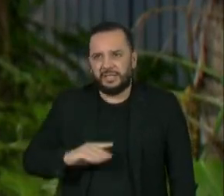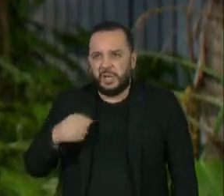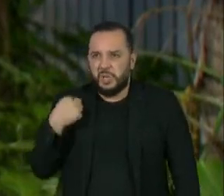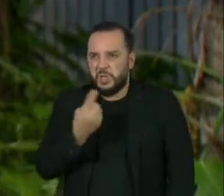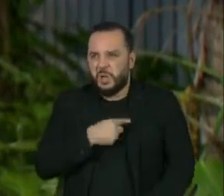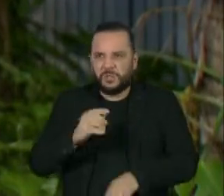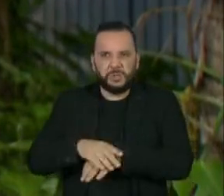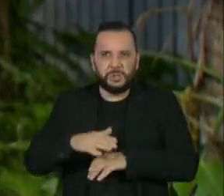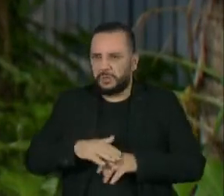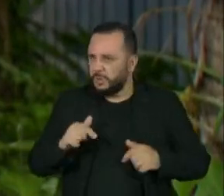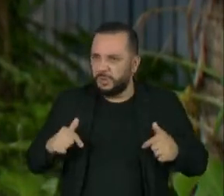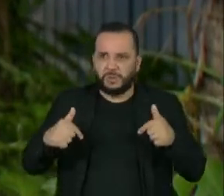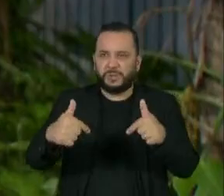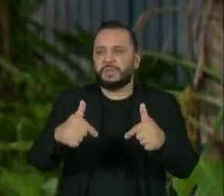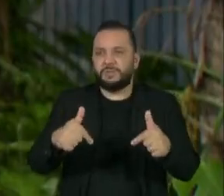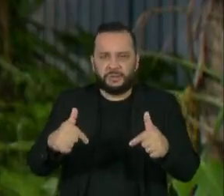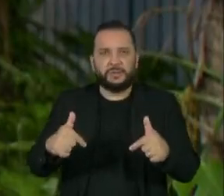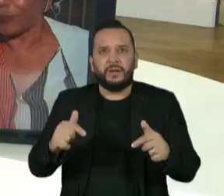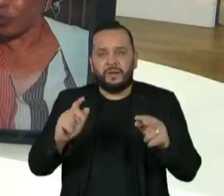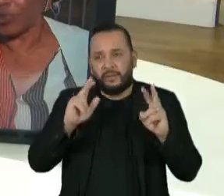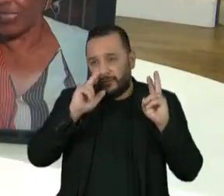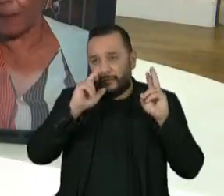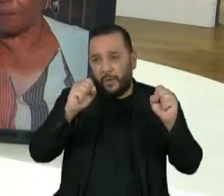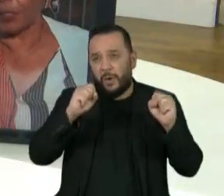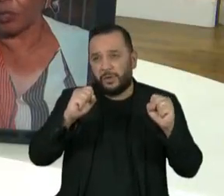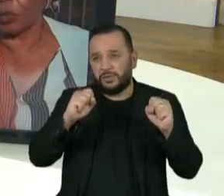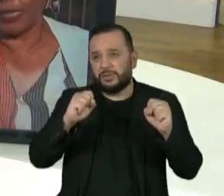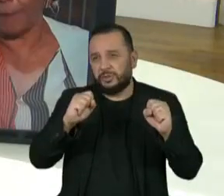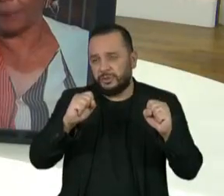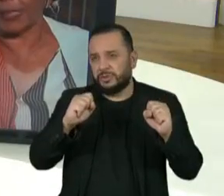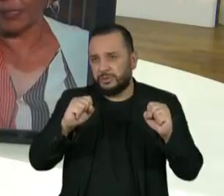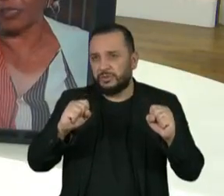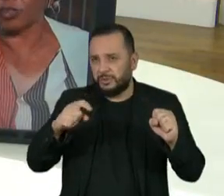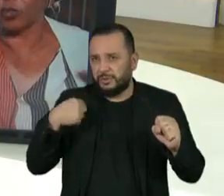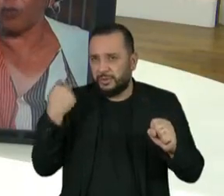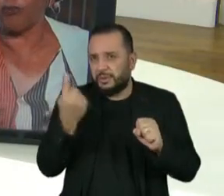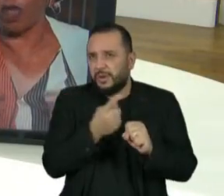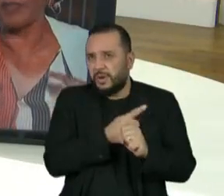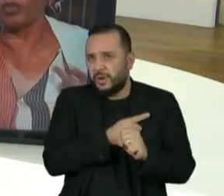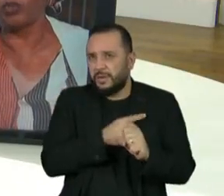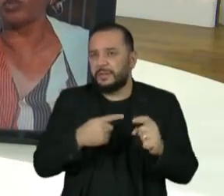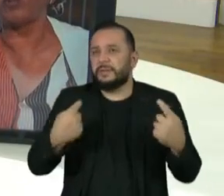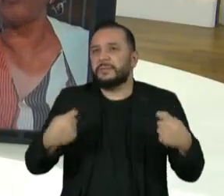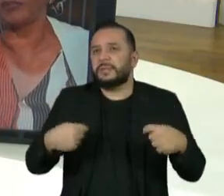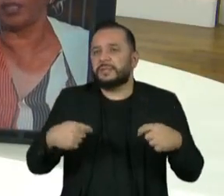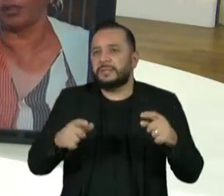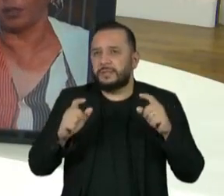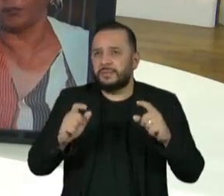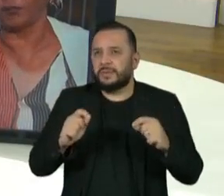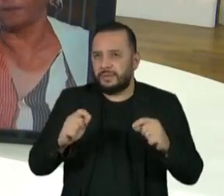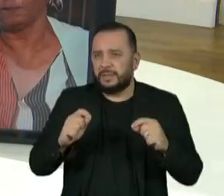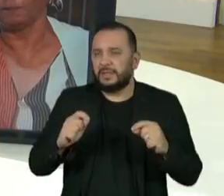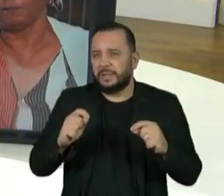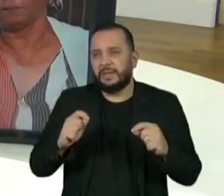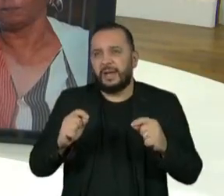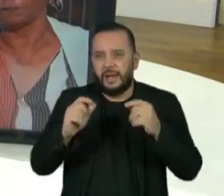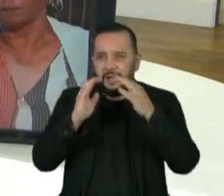história e a gente teremos sempre que olhar para isso conforme nos movimentamos.